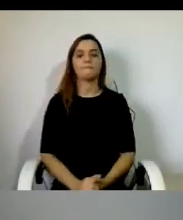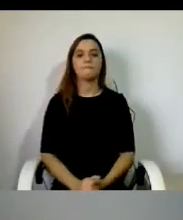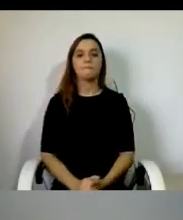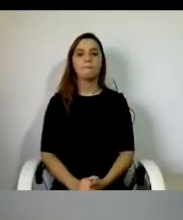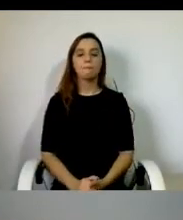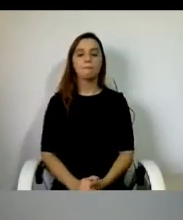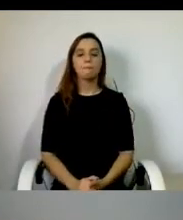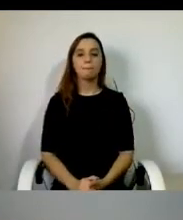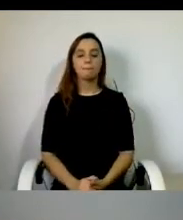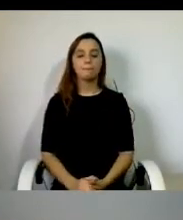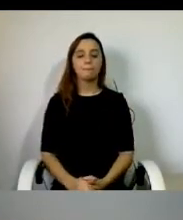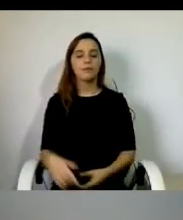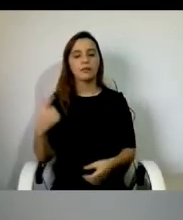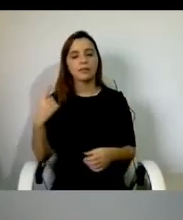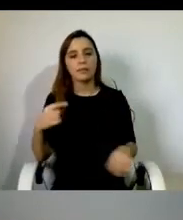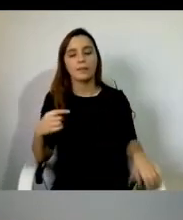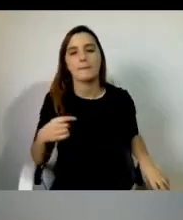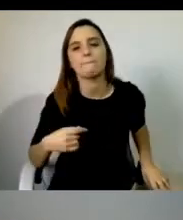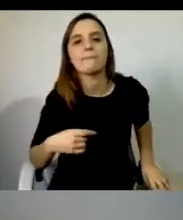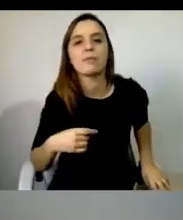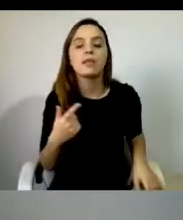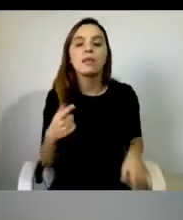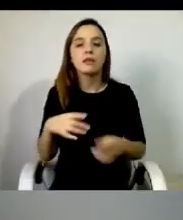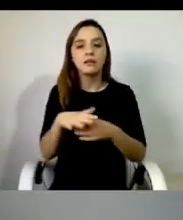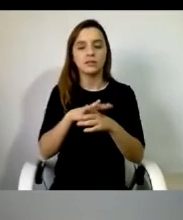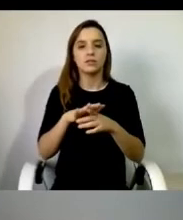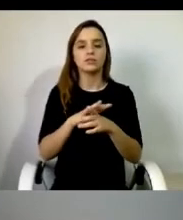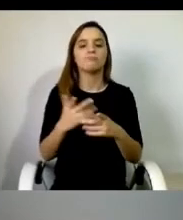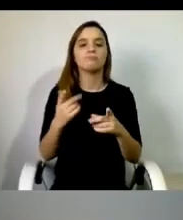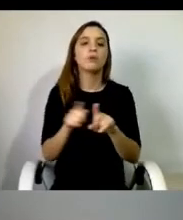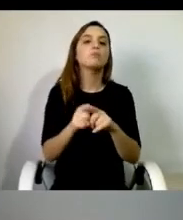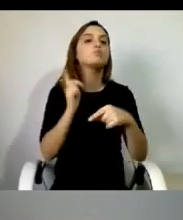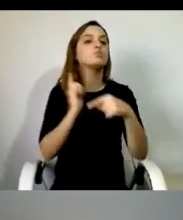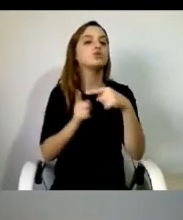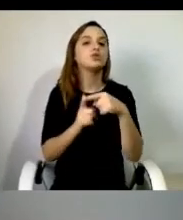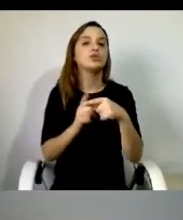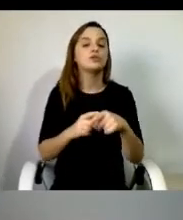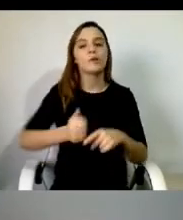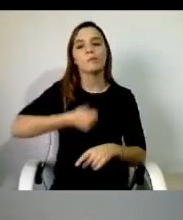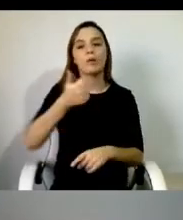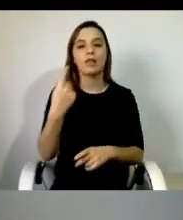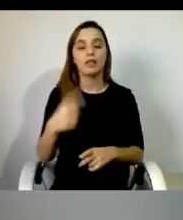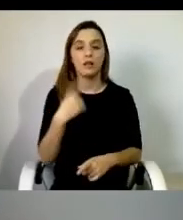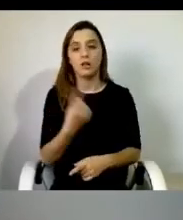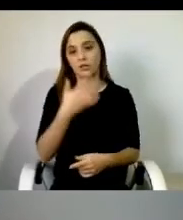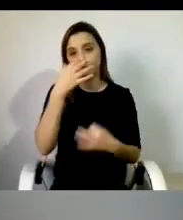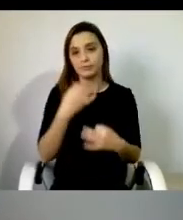pontos fortes nesta questão da assistência pessoal. Acreditamos que a nossa experiência nos permitiu